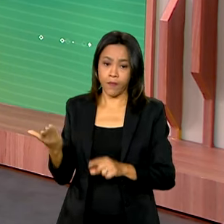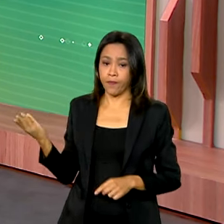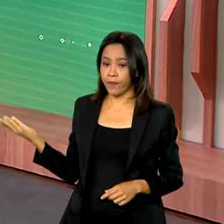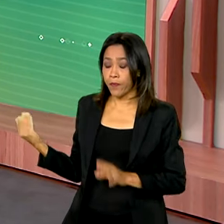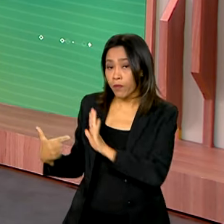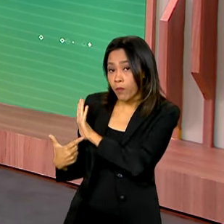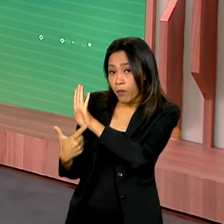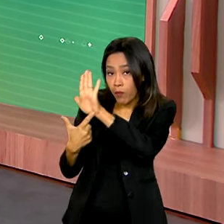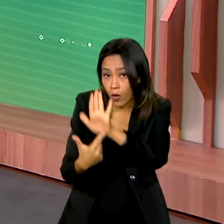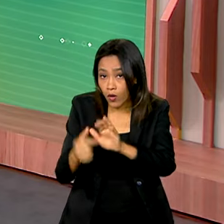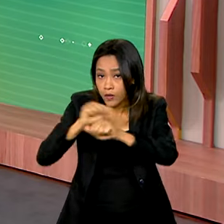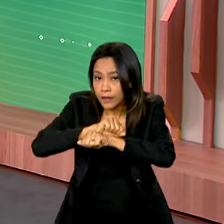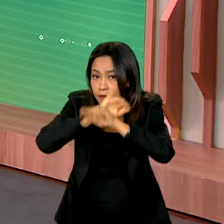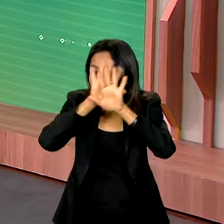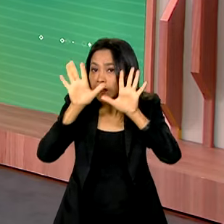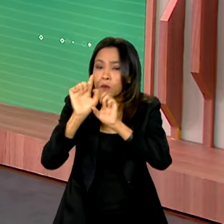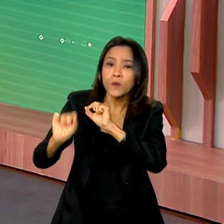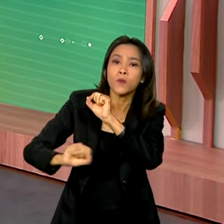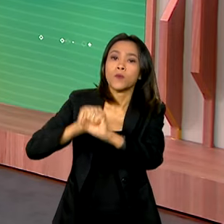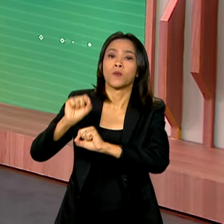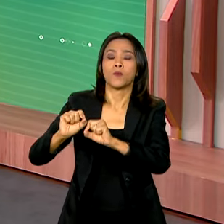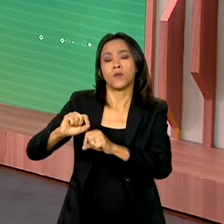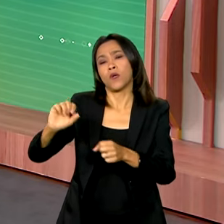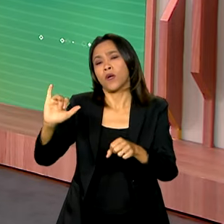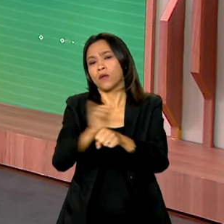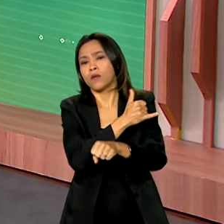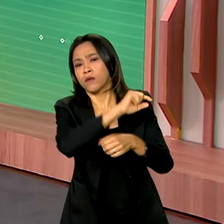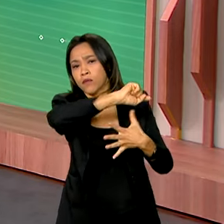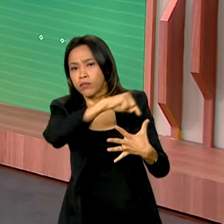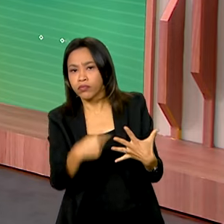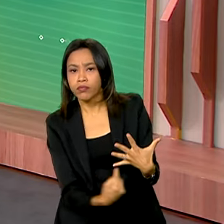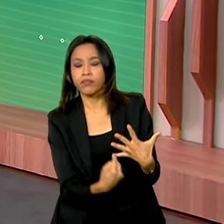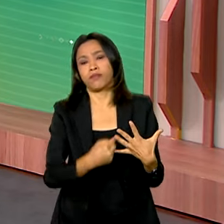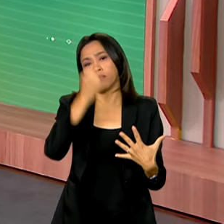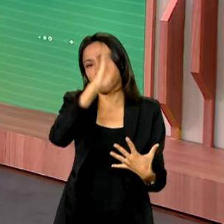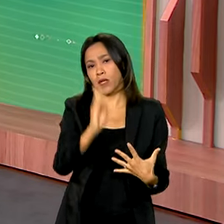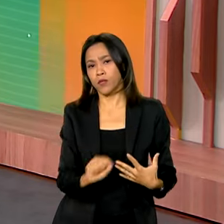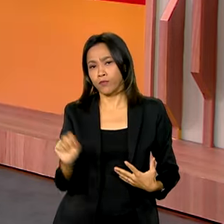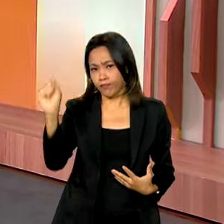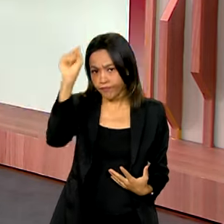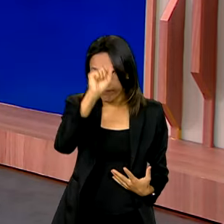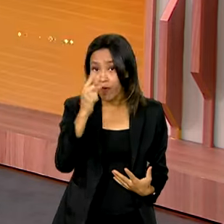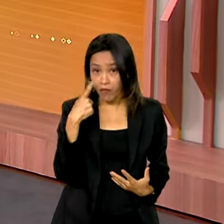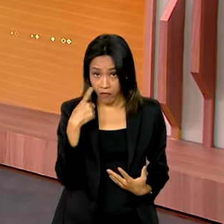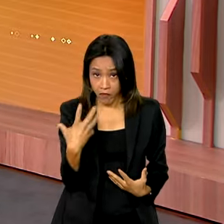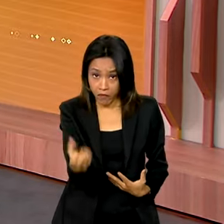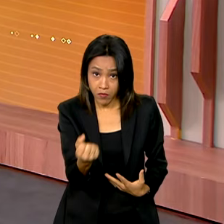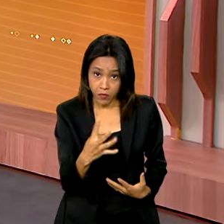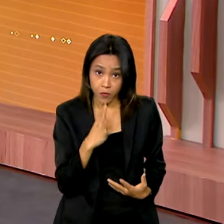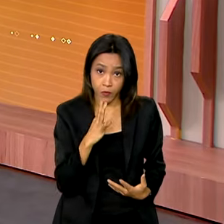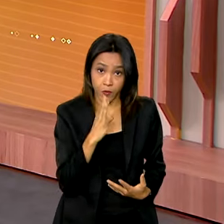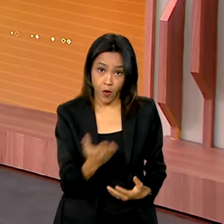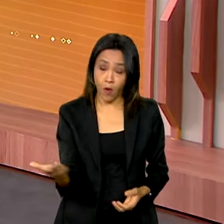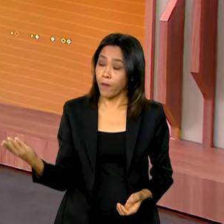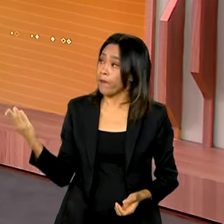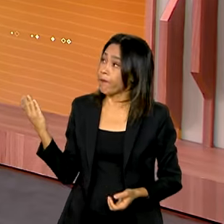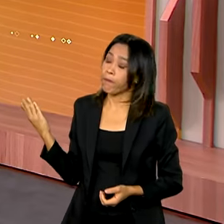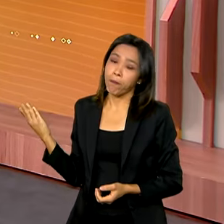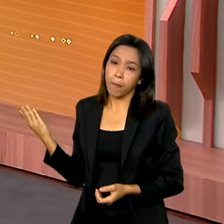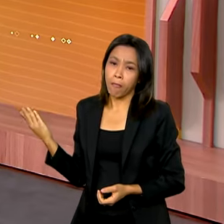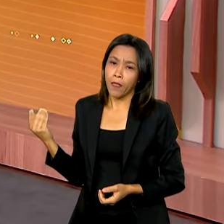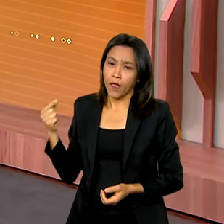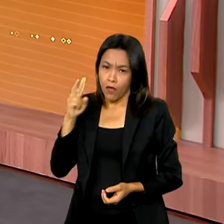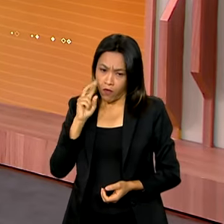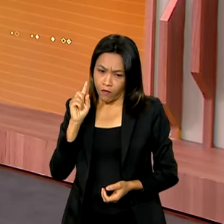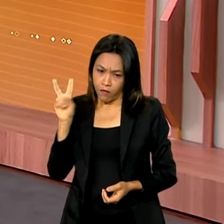que mostra com transparência as ações federais em todo o país. Vamos conhecer então, olhando